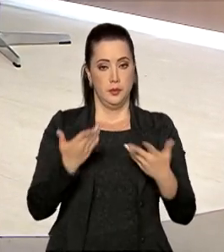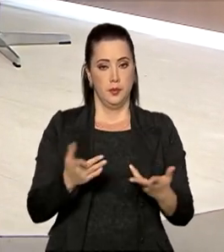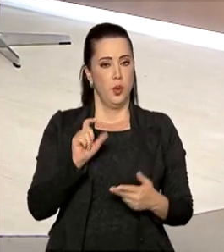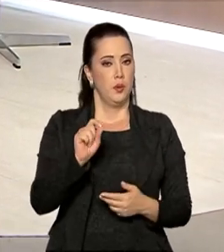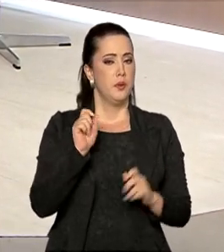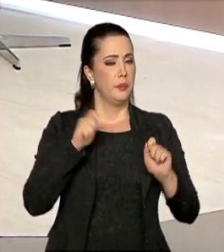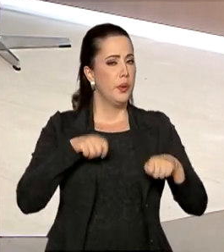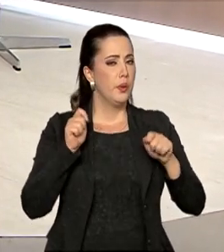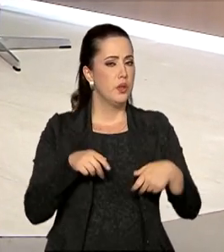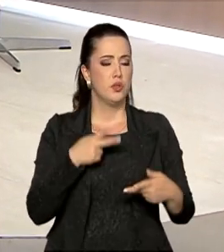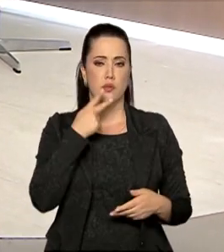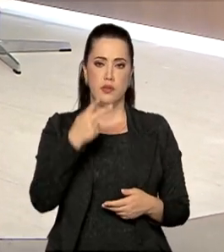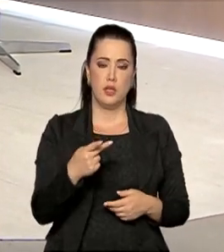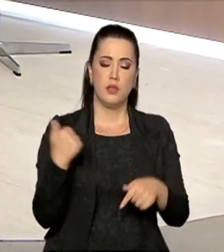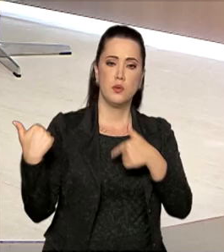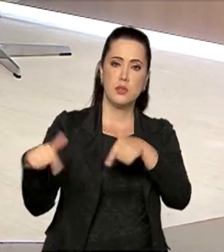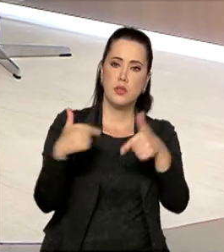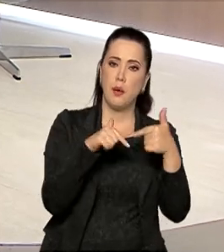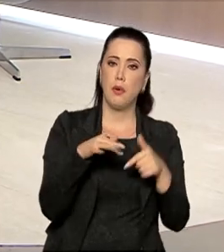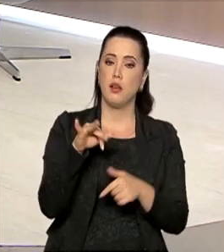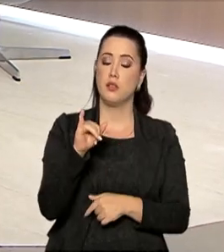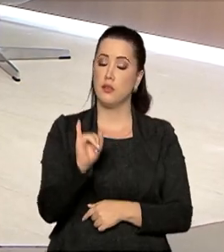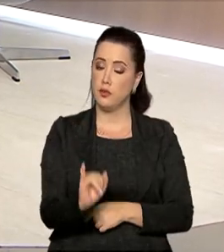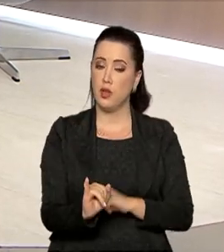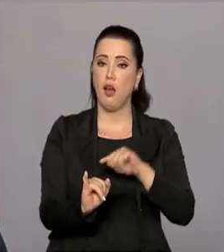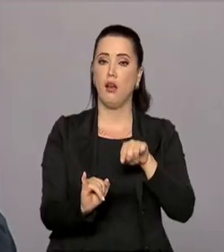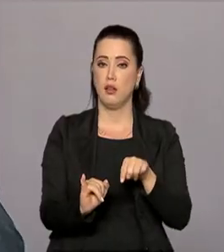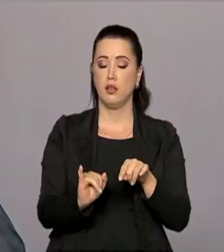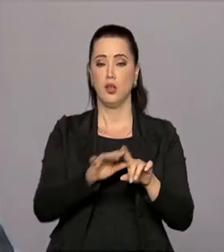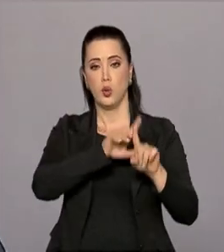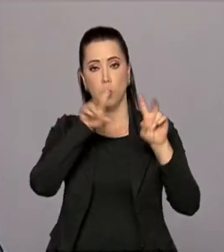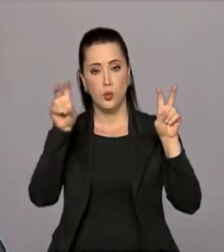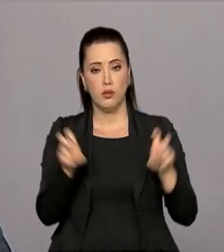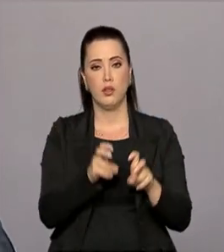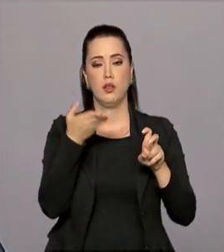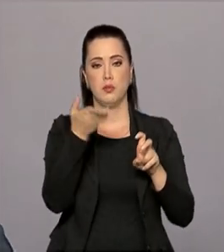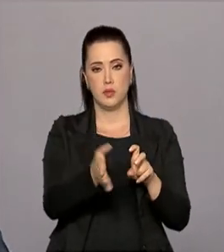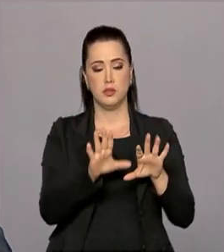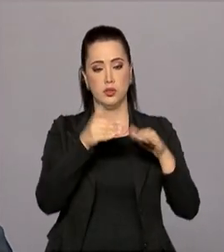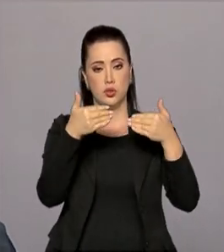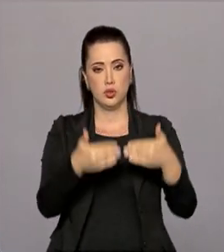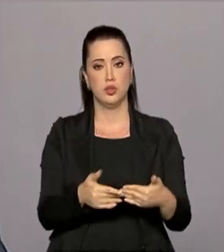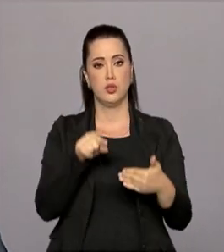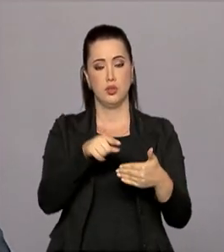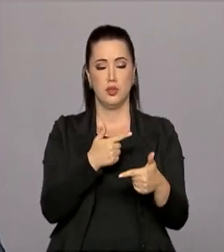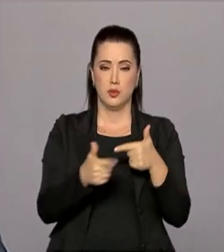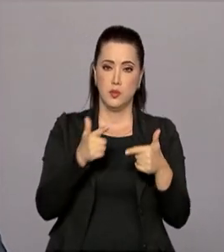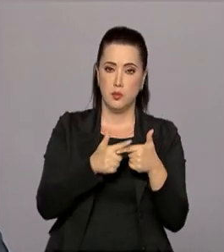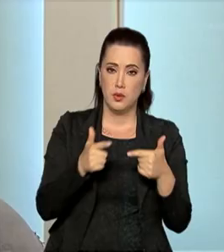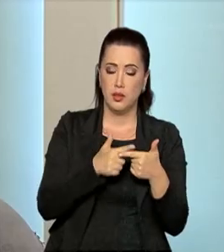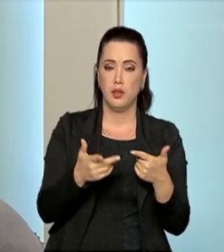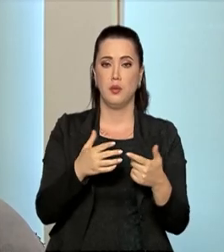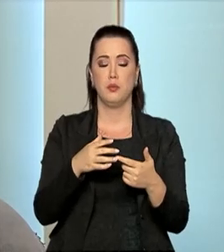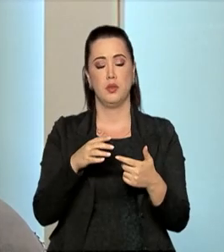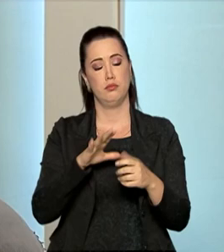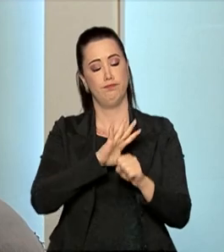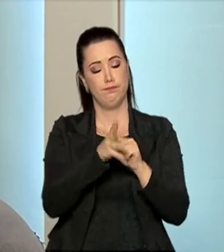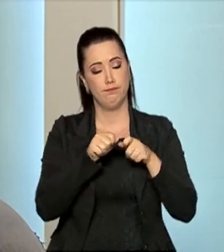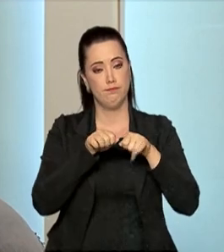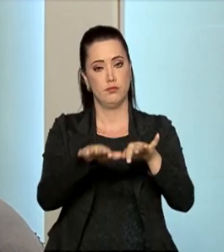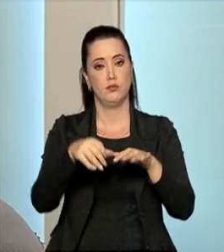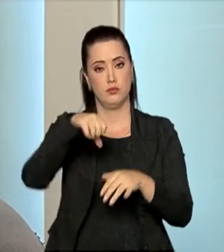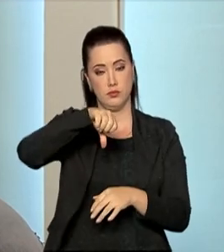O que o senhor pode falar das ações da FUNAI em relação ao enfrentamento da pandemia da Covid-19 no Brasil? Paulo,